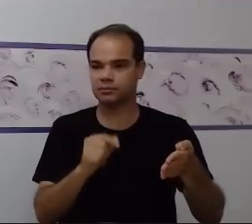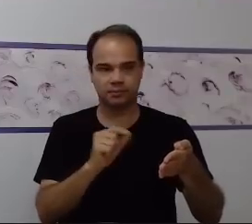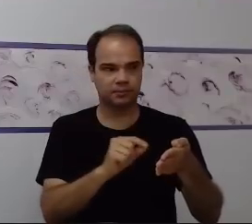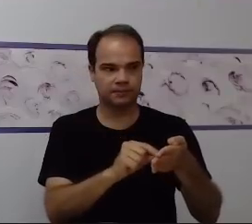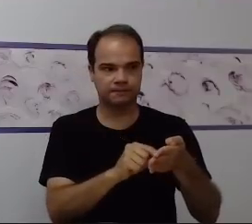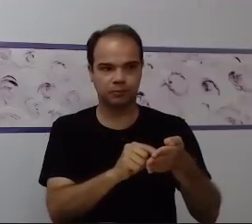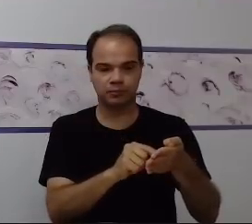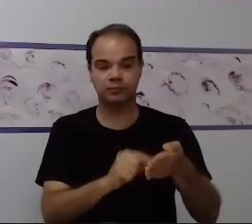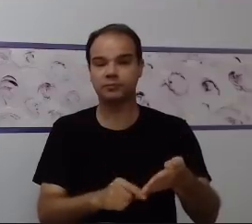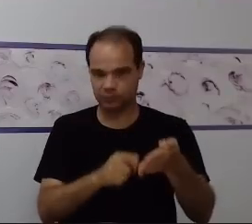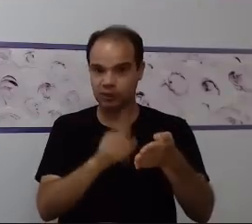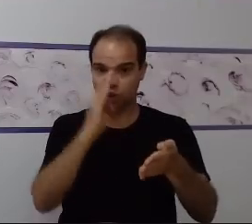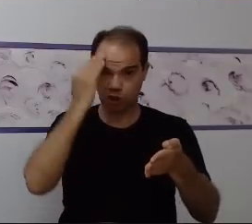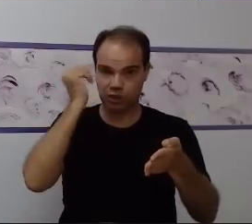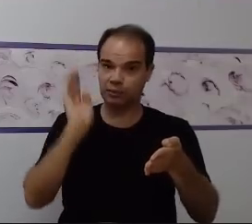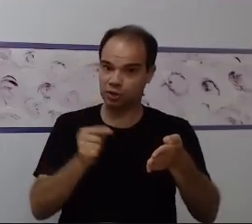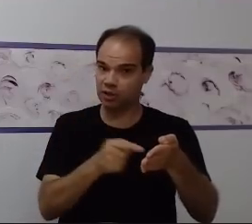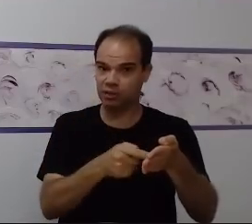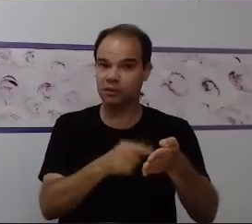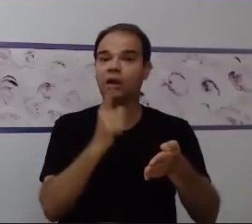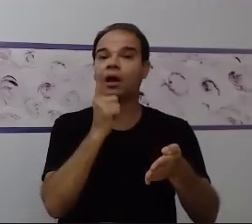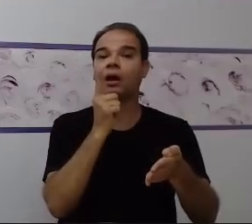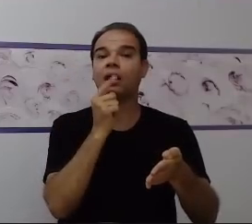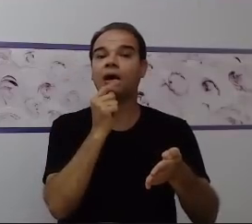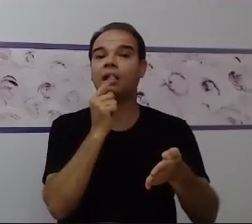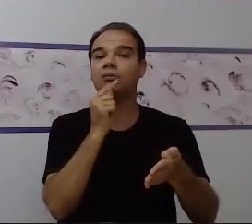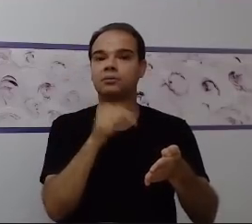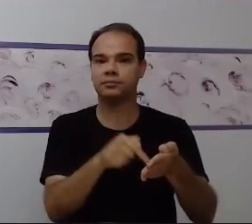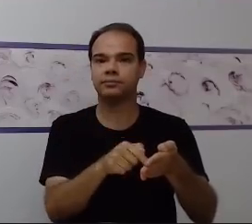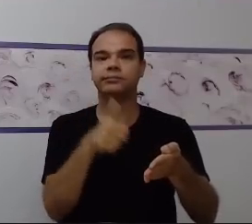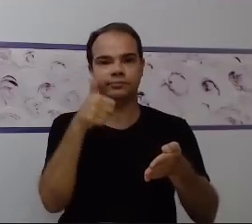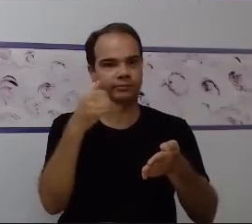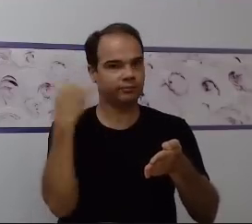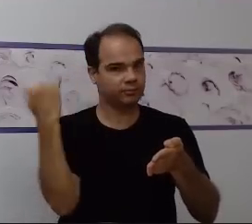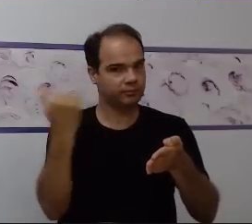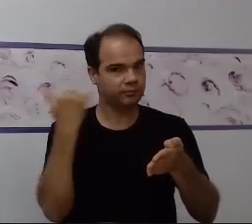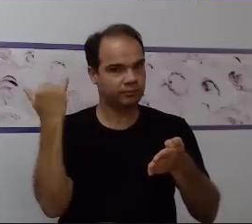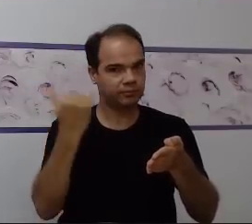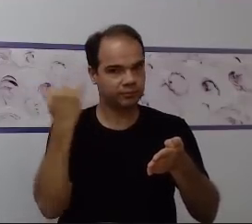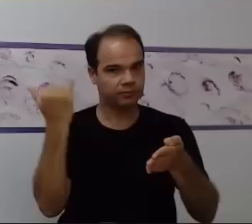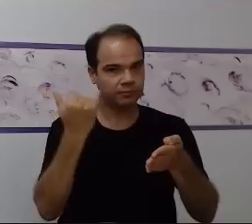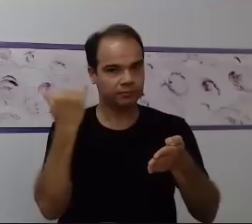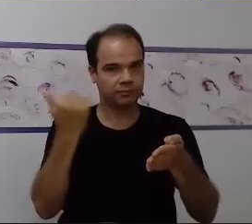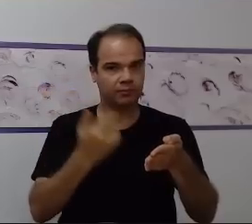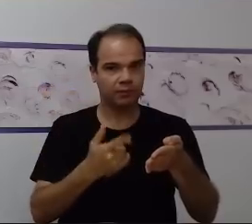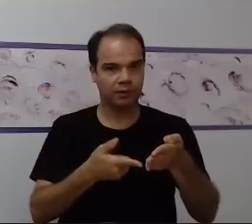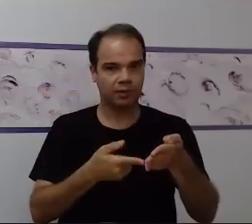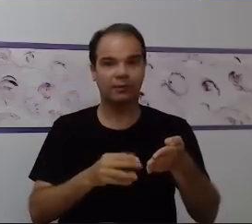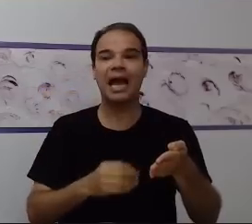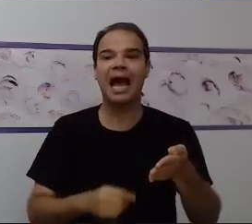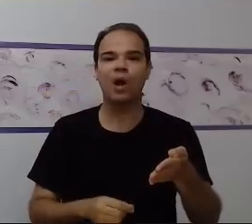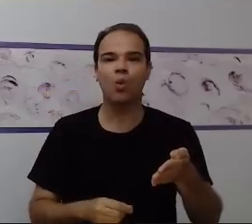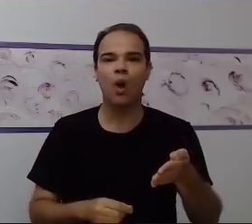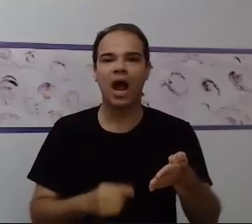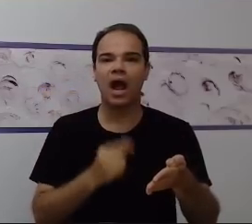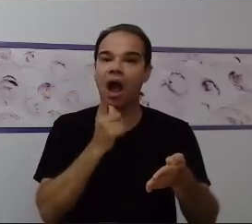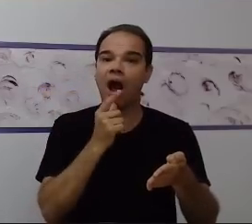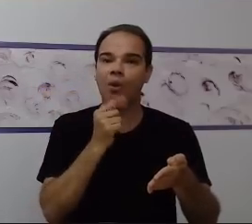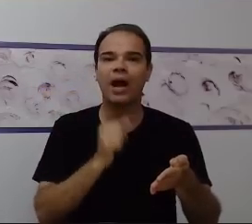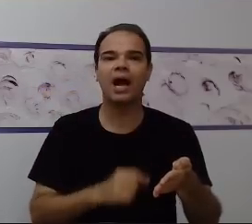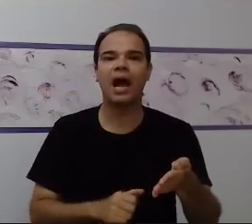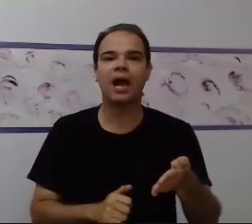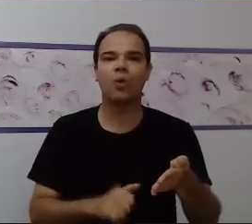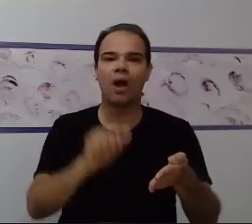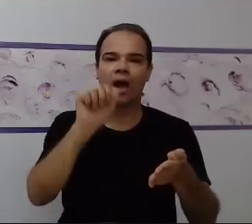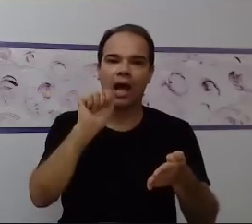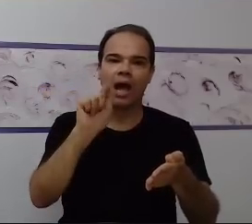Água. Então, você sabe que a criança naquele momento ela quer a água. É reforçador importante também sempre estar oralizando para ela. E por isso a importância do uso